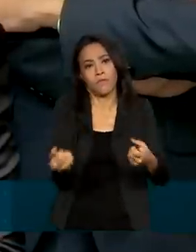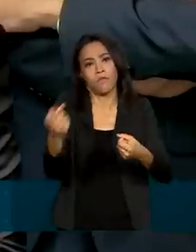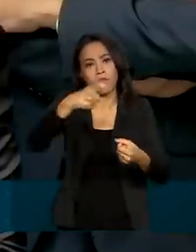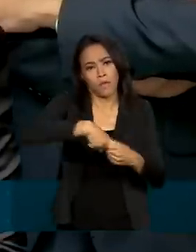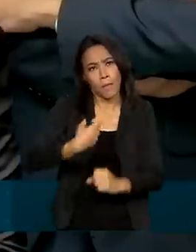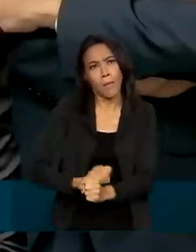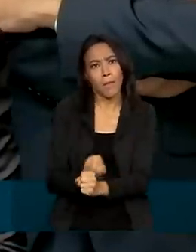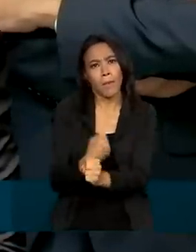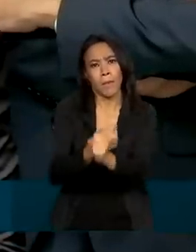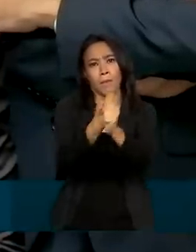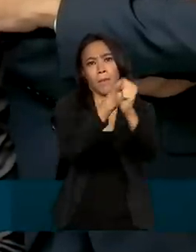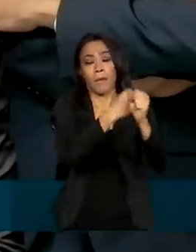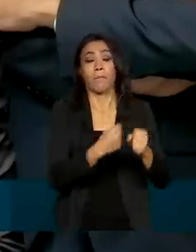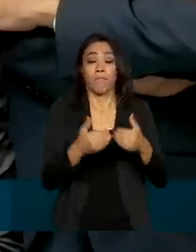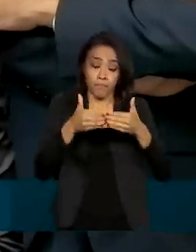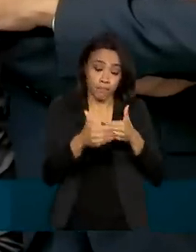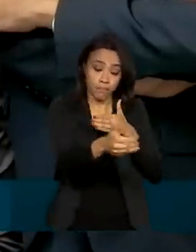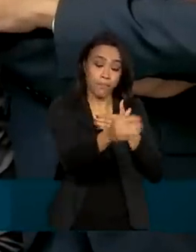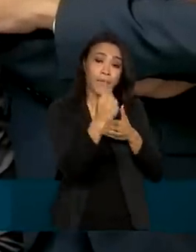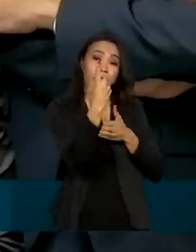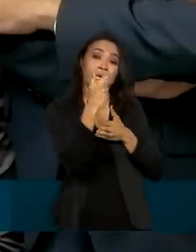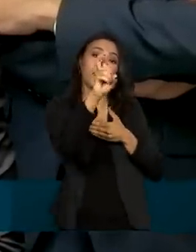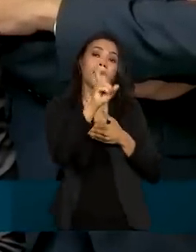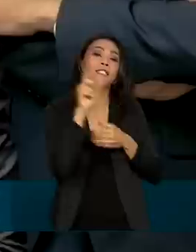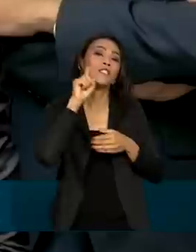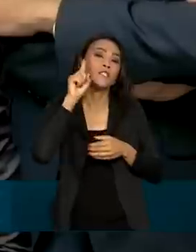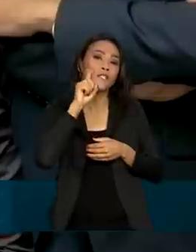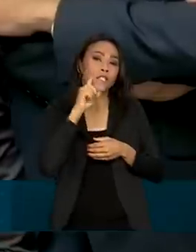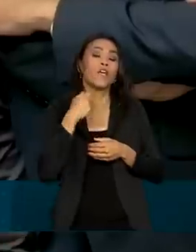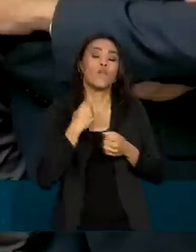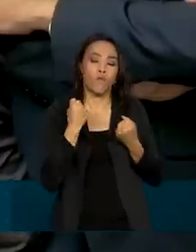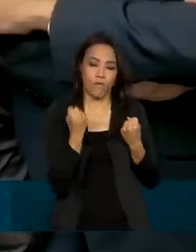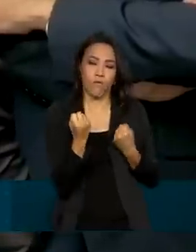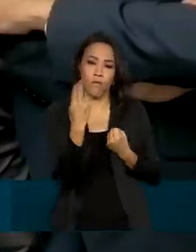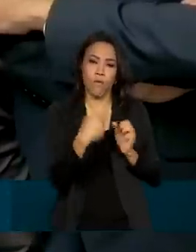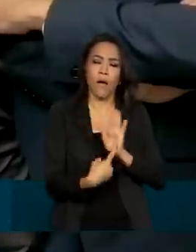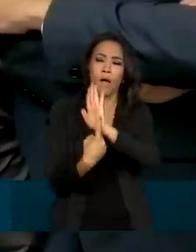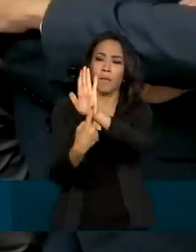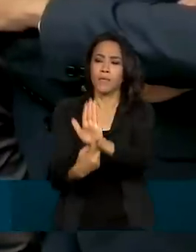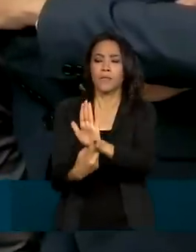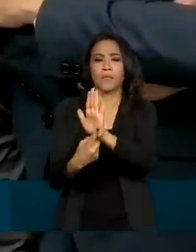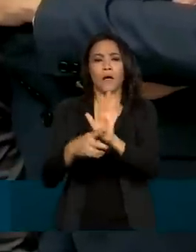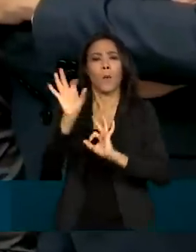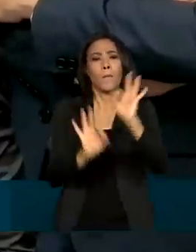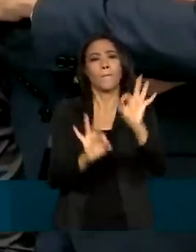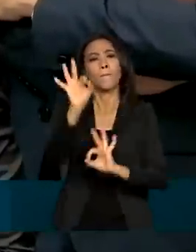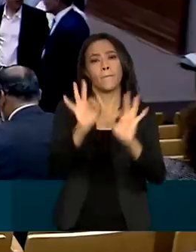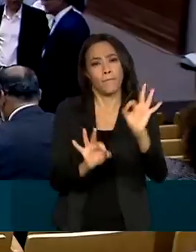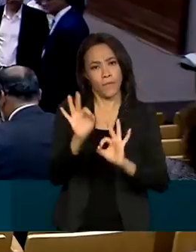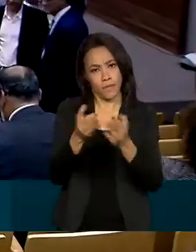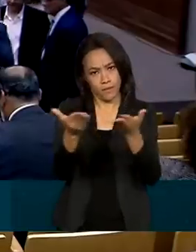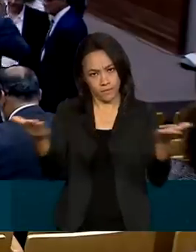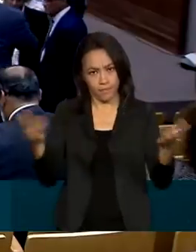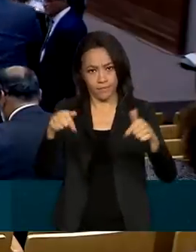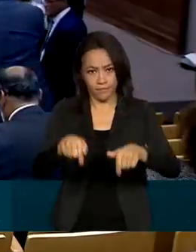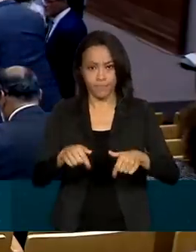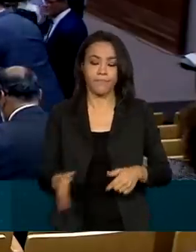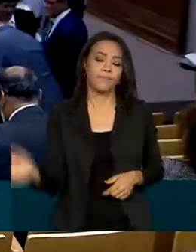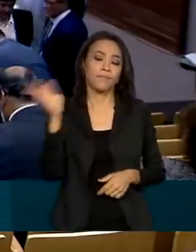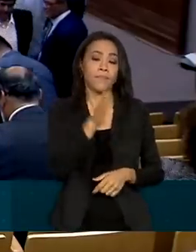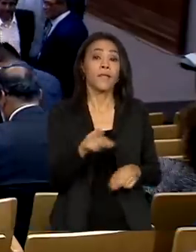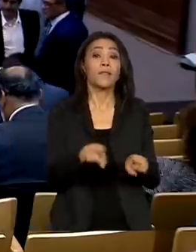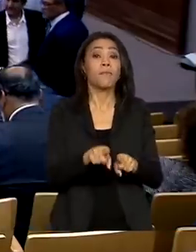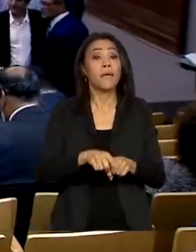dias, eu pretendo apresentar um plano de ação para os próximos 100 dias à frente desse Ministério. Também nesta terça